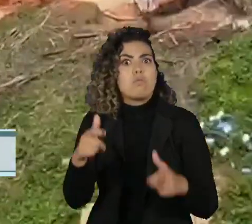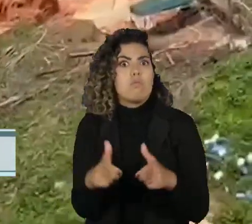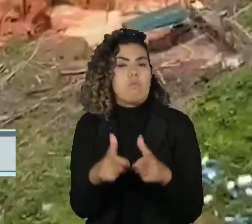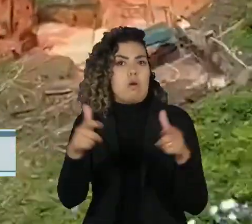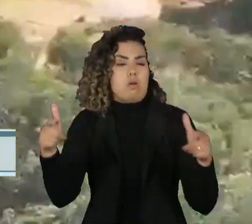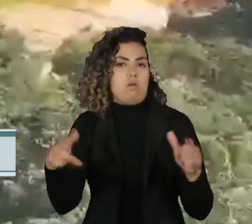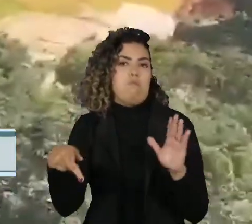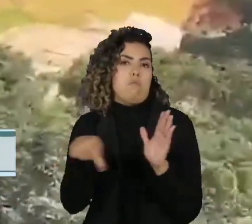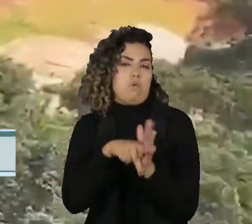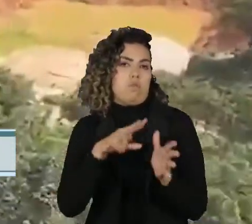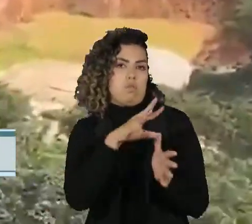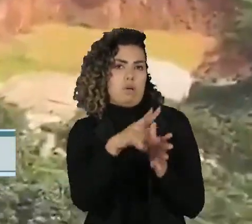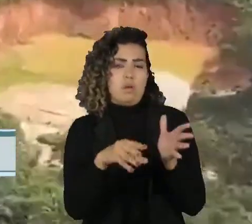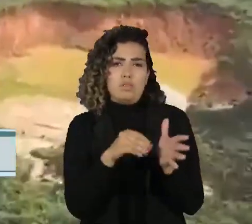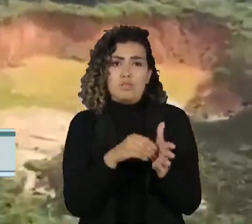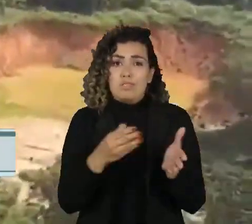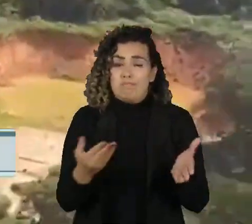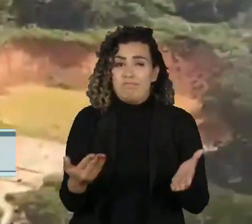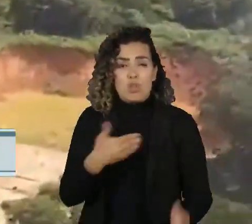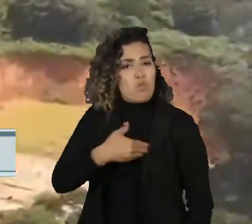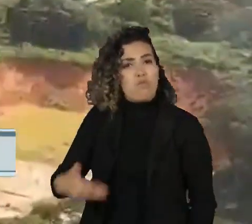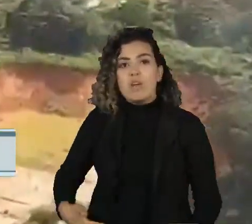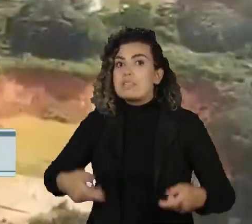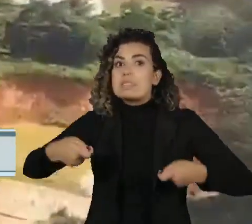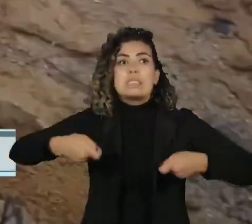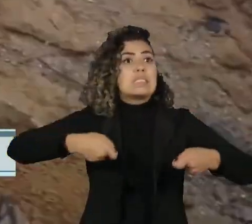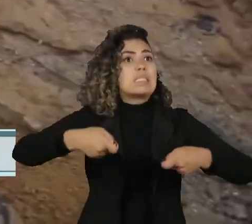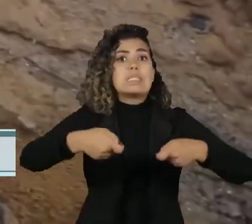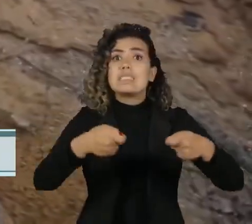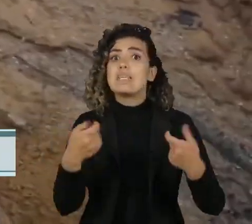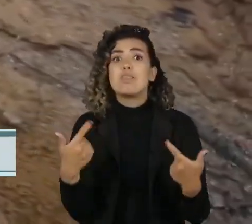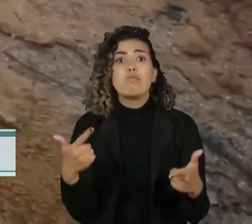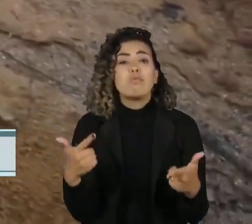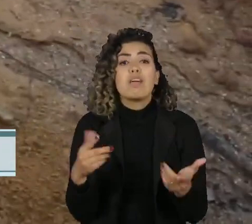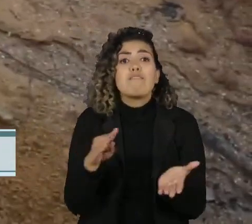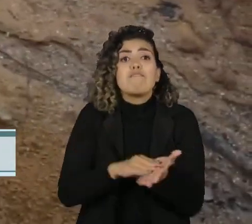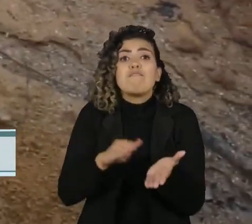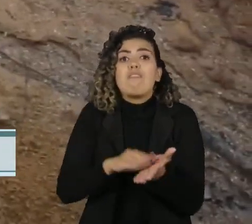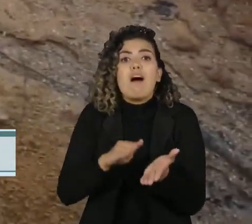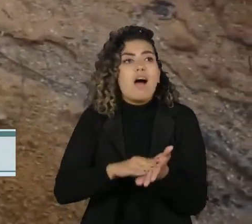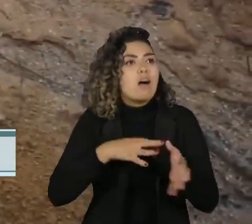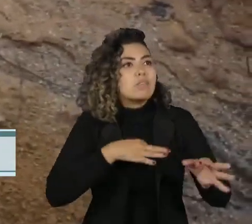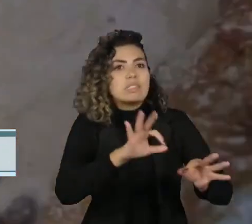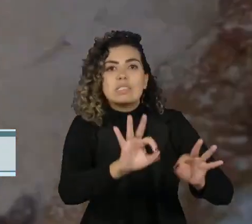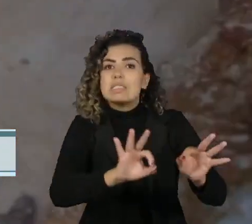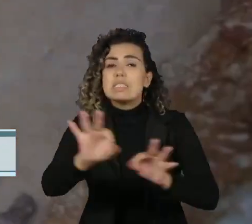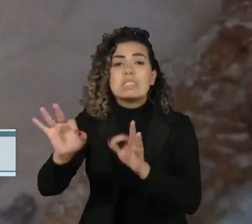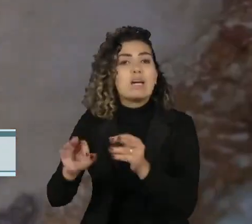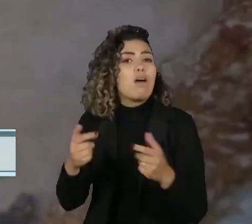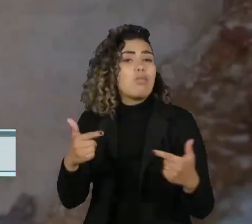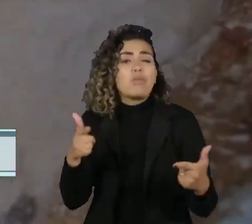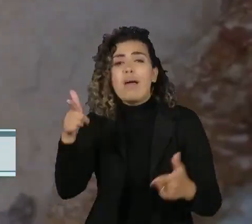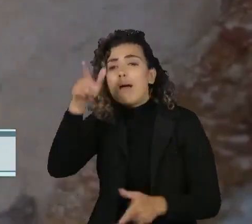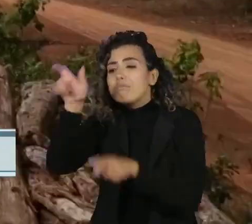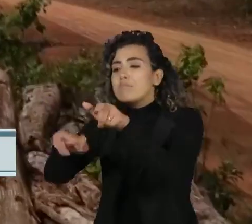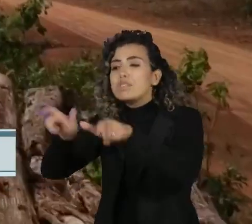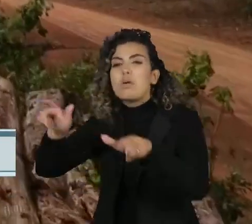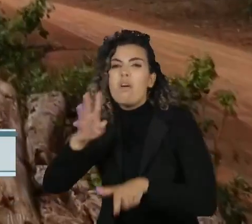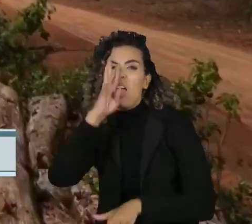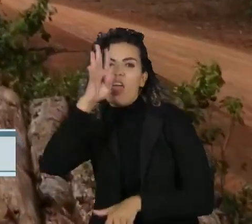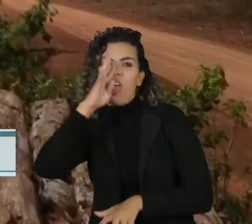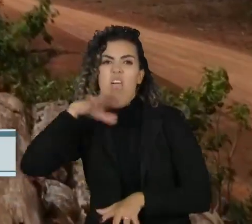da falta de controle público sobre uma extensão tão grande são as invasões de terras da União por gente que diz ter